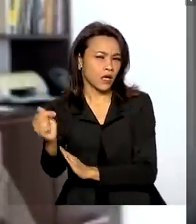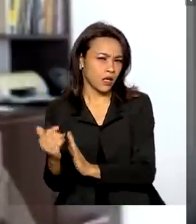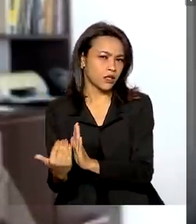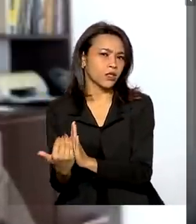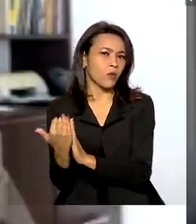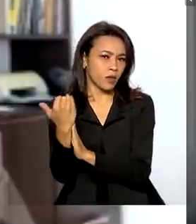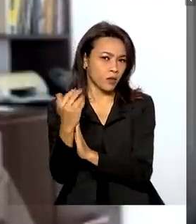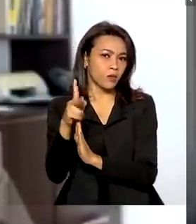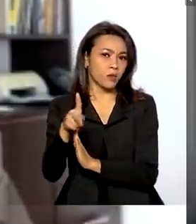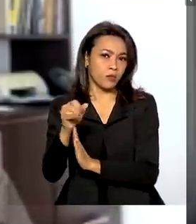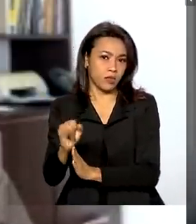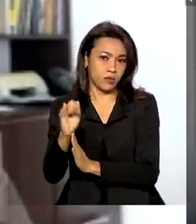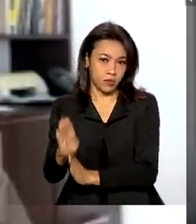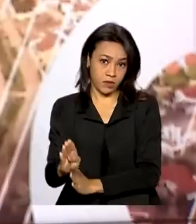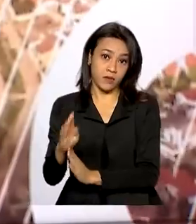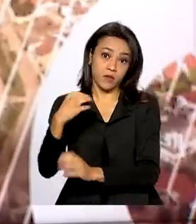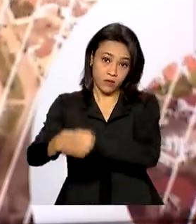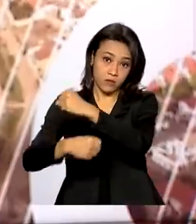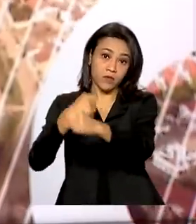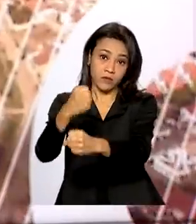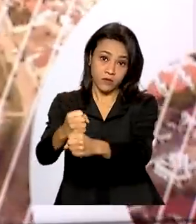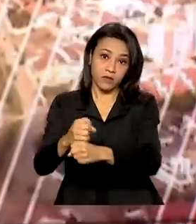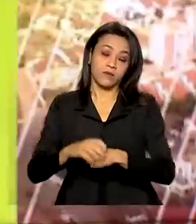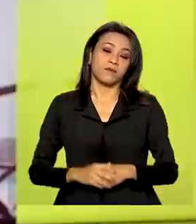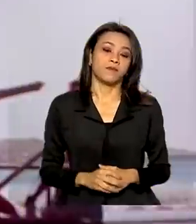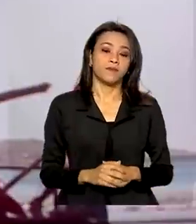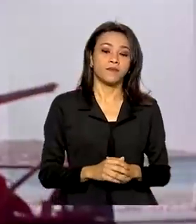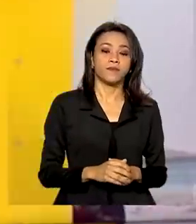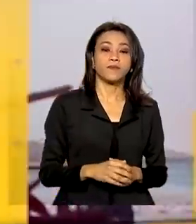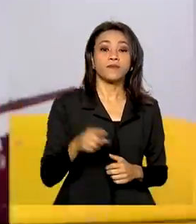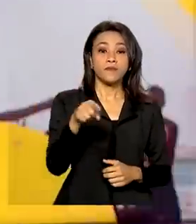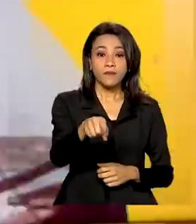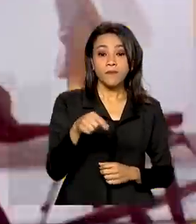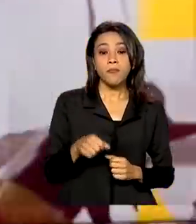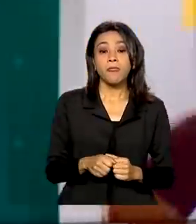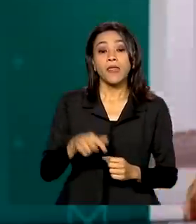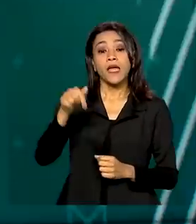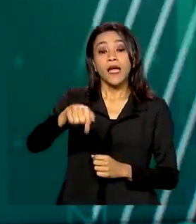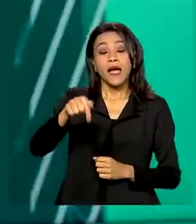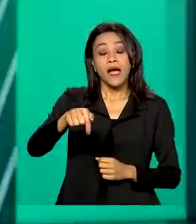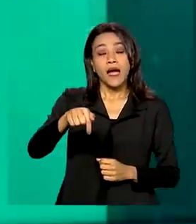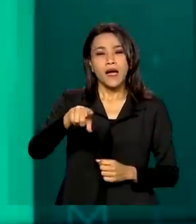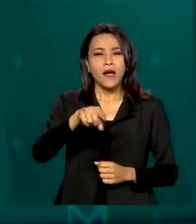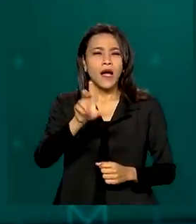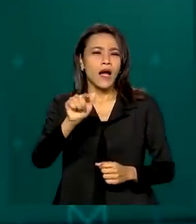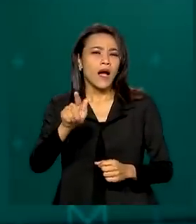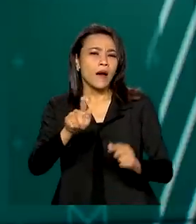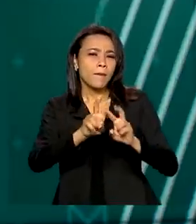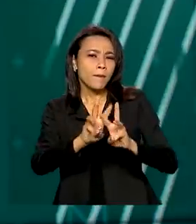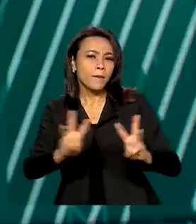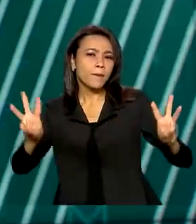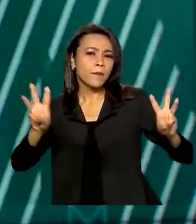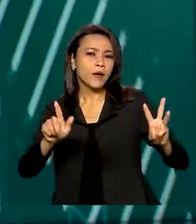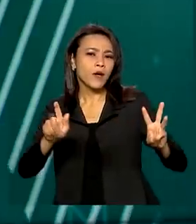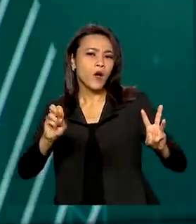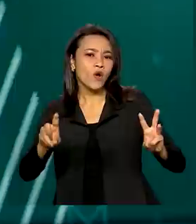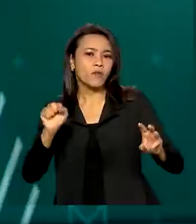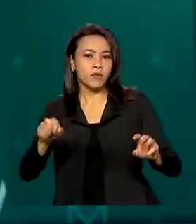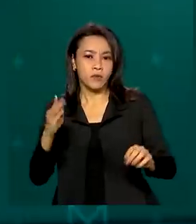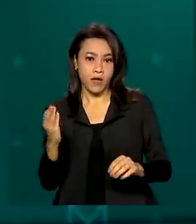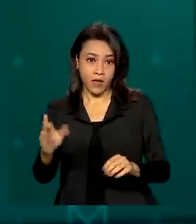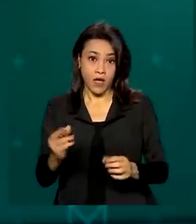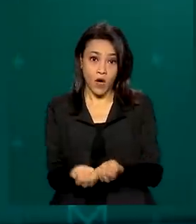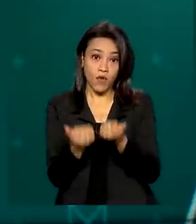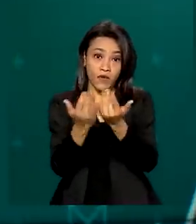do PIB em 2022. A plataforma gov.br oferece mais de 4 mil serviços